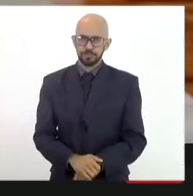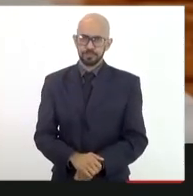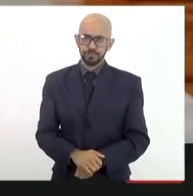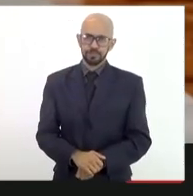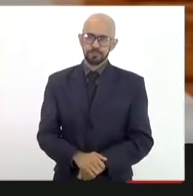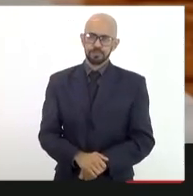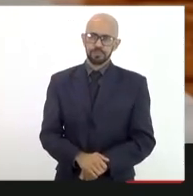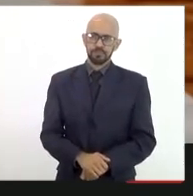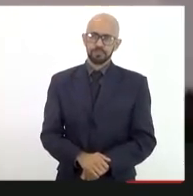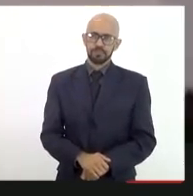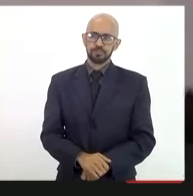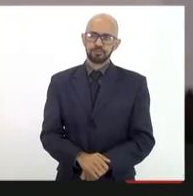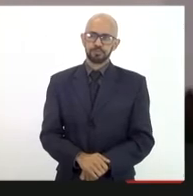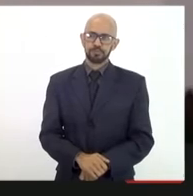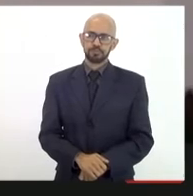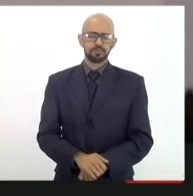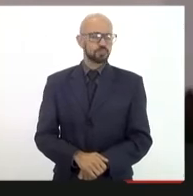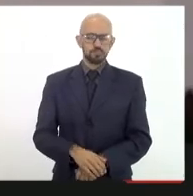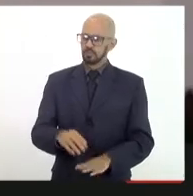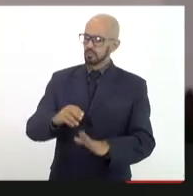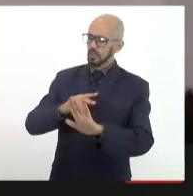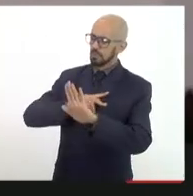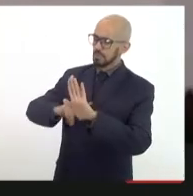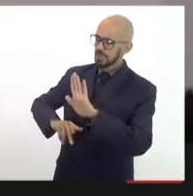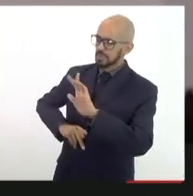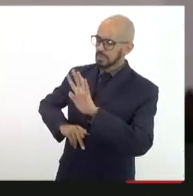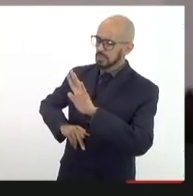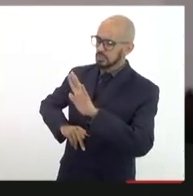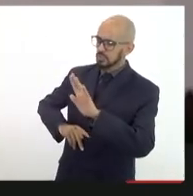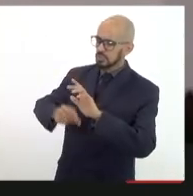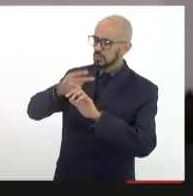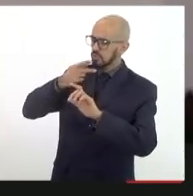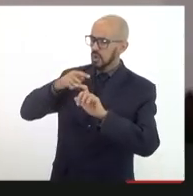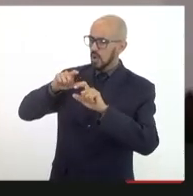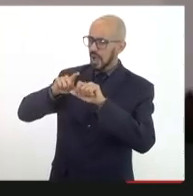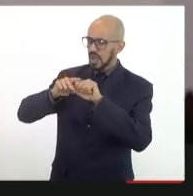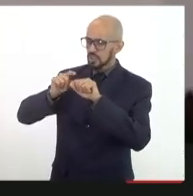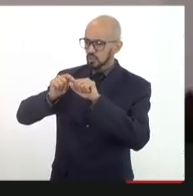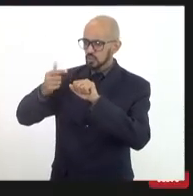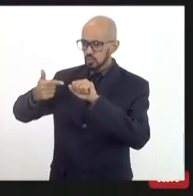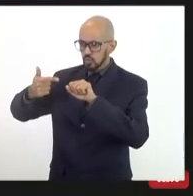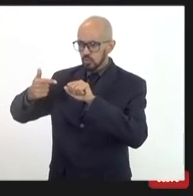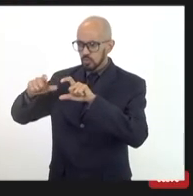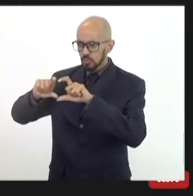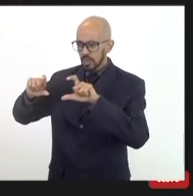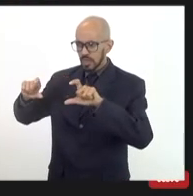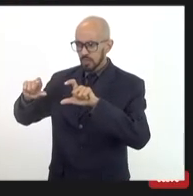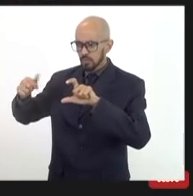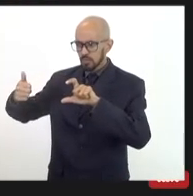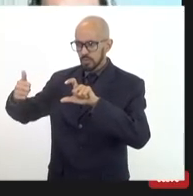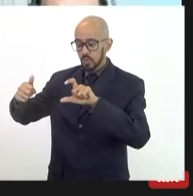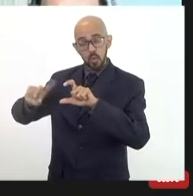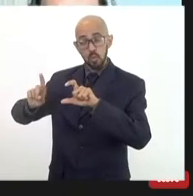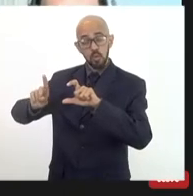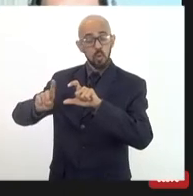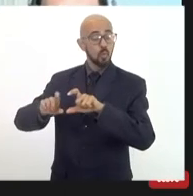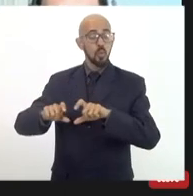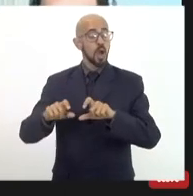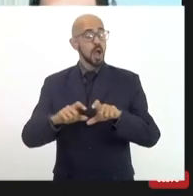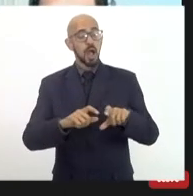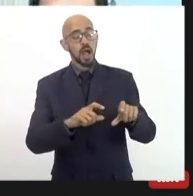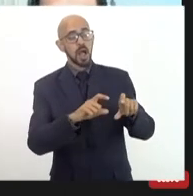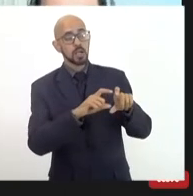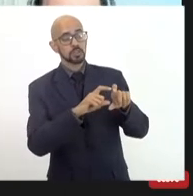Jô, Wilson, por favor. Presidente, o senhor falou artigo 2º, parágrafo 1º? É, o artigo 1º, parágrafo